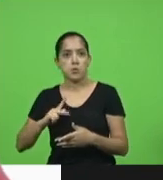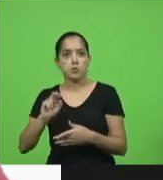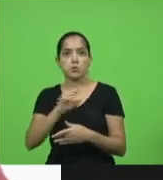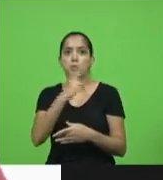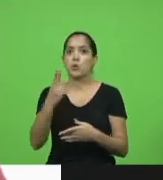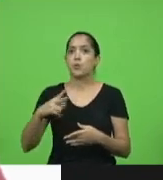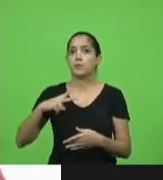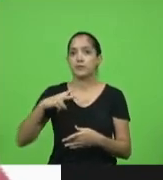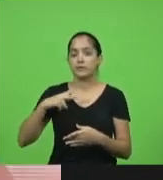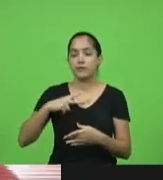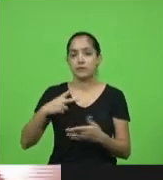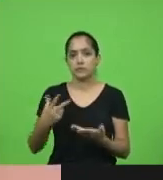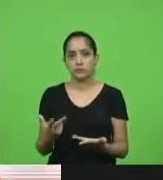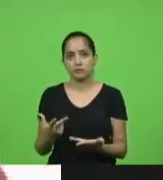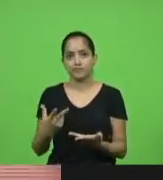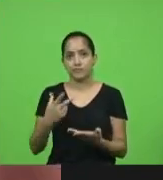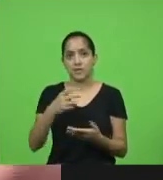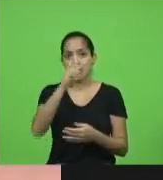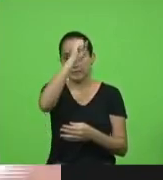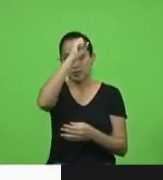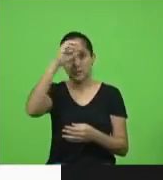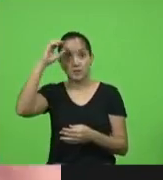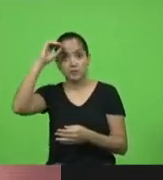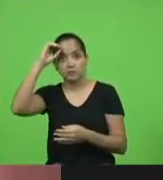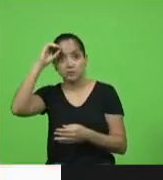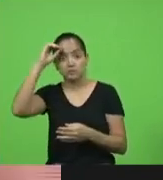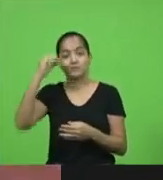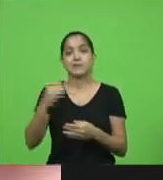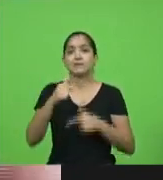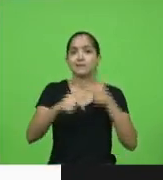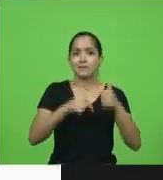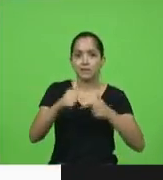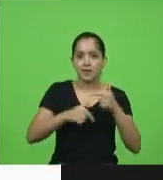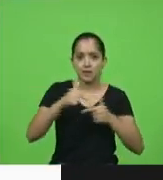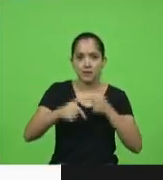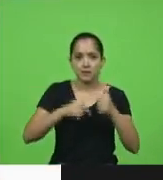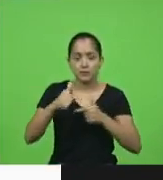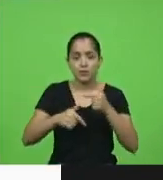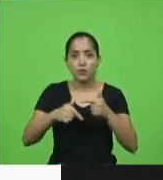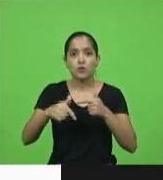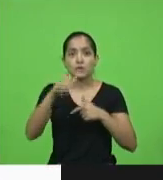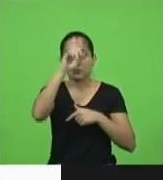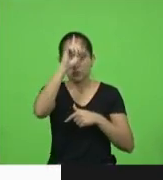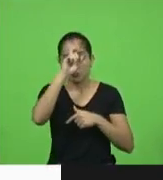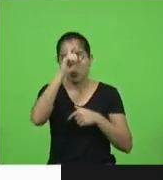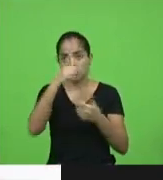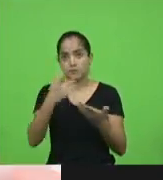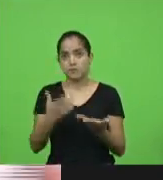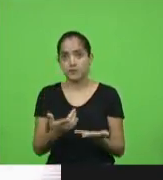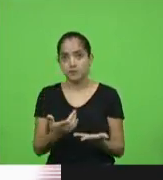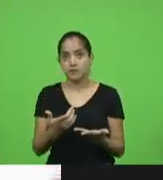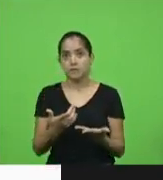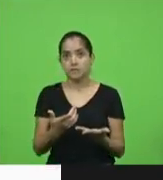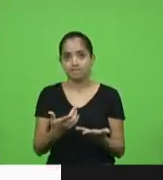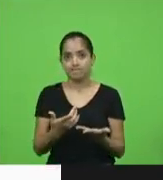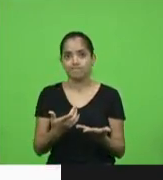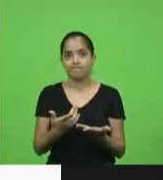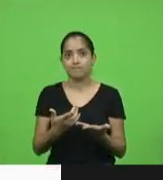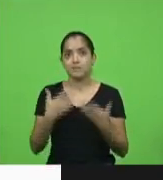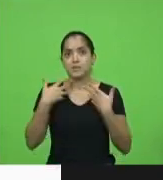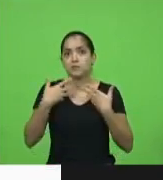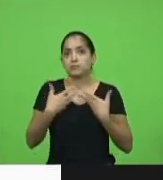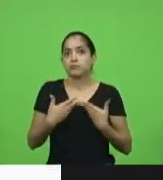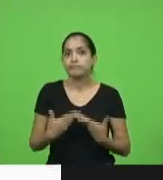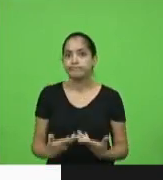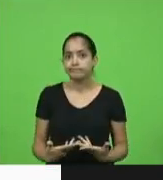São Leão do Oeste, os trabalhadores e trabalhadoras do nosso hospital regional estão exauridos.